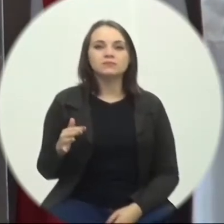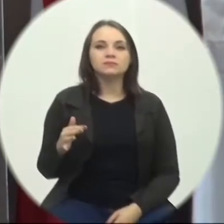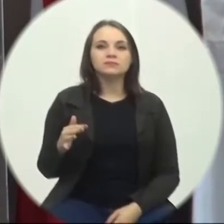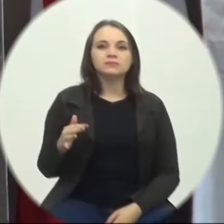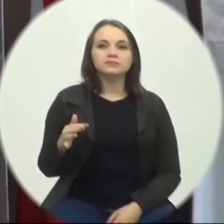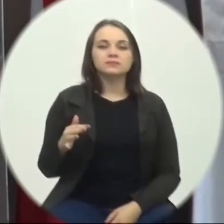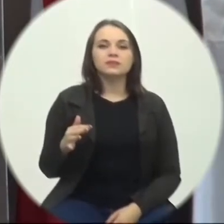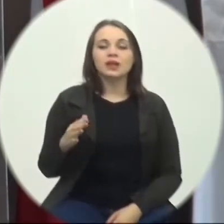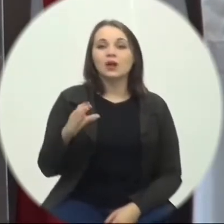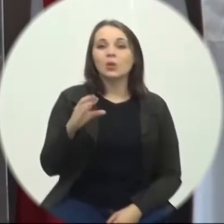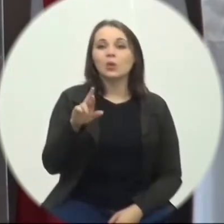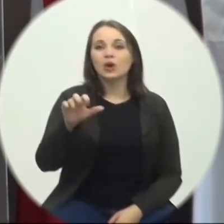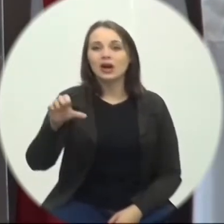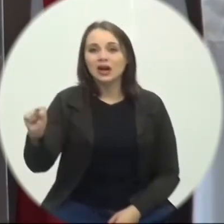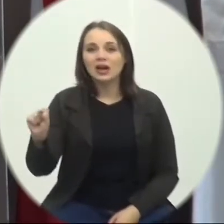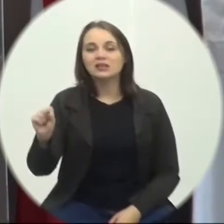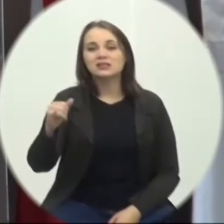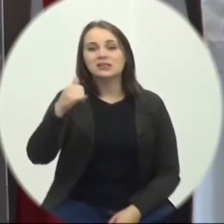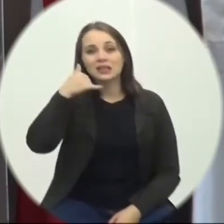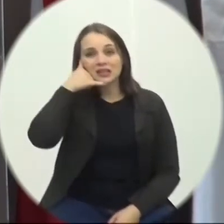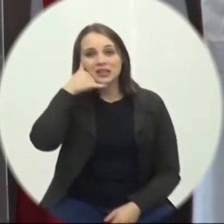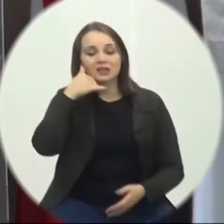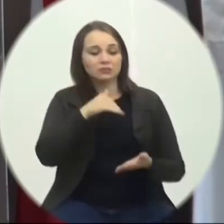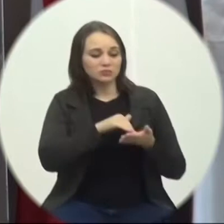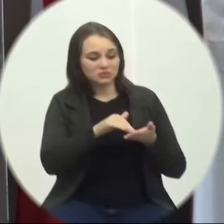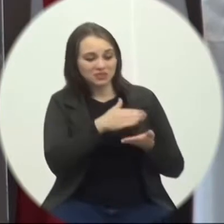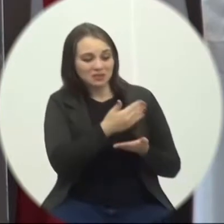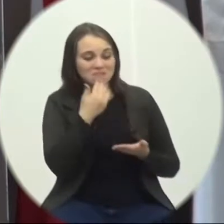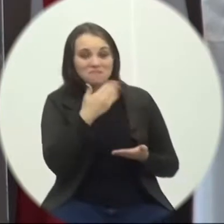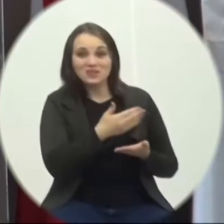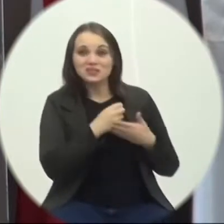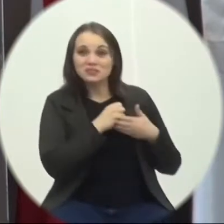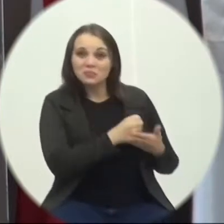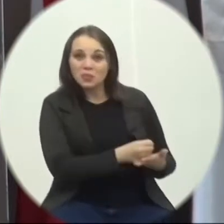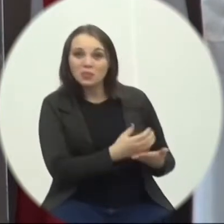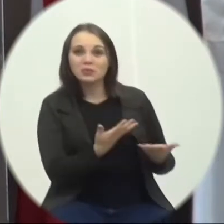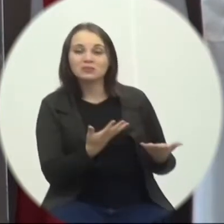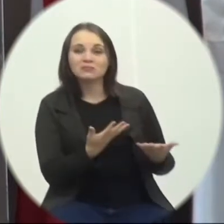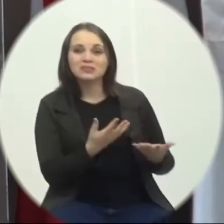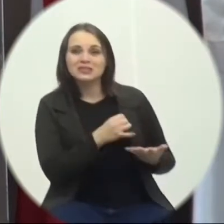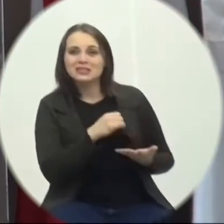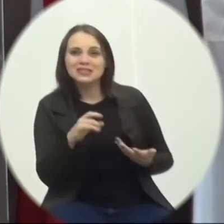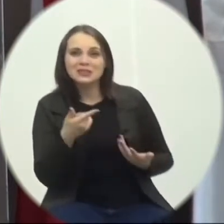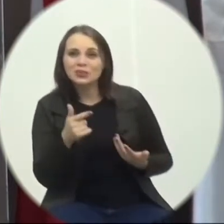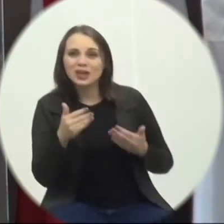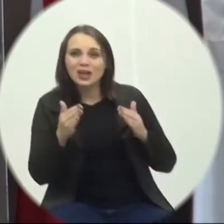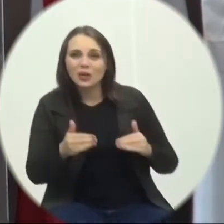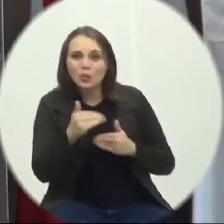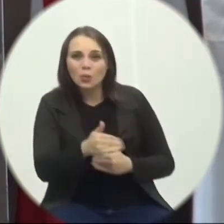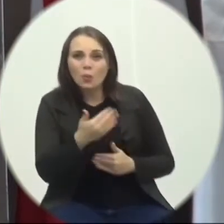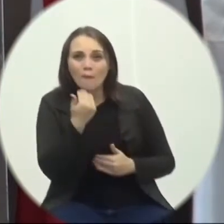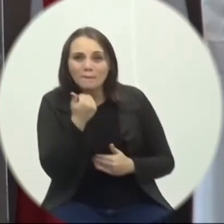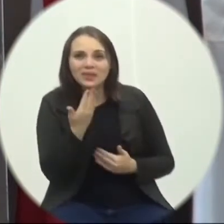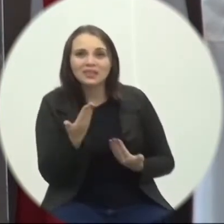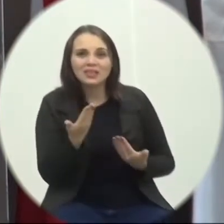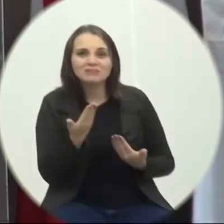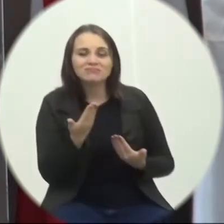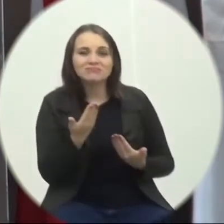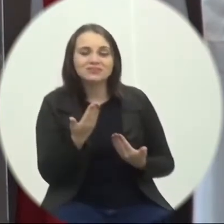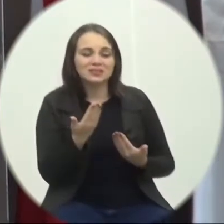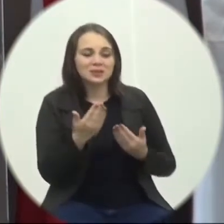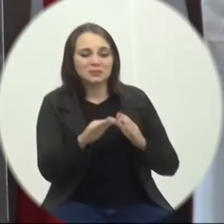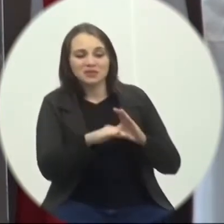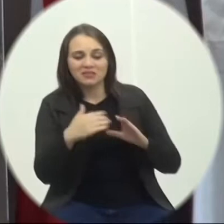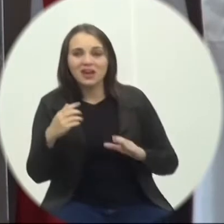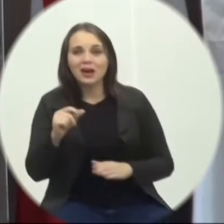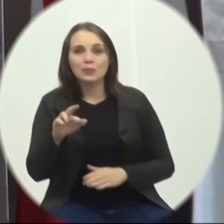Os CRAS Ligo para ele Pedindo apoio Pedindo se não tem Algumas cestas básicas Para encaminhá